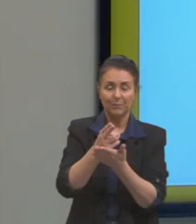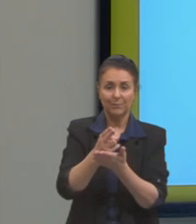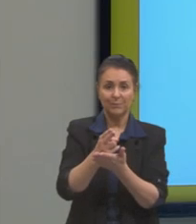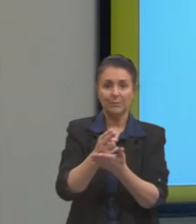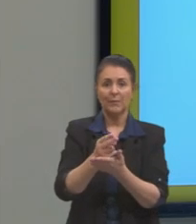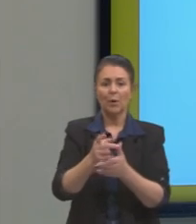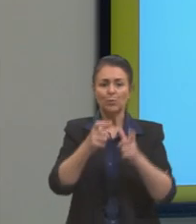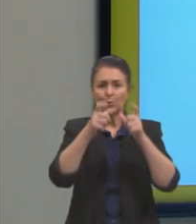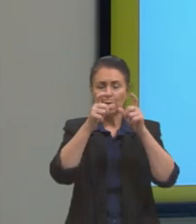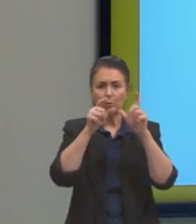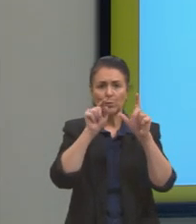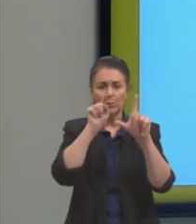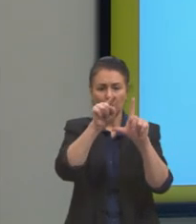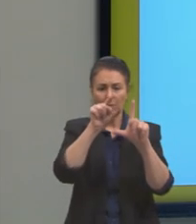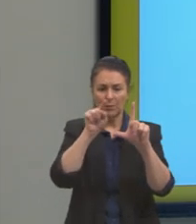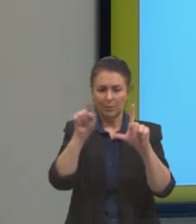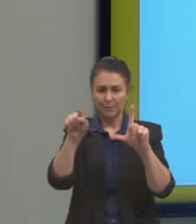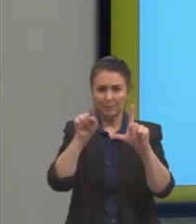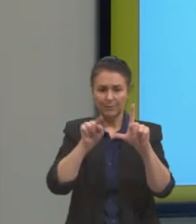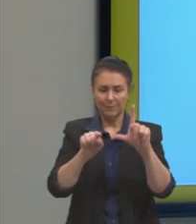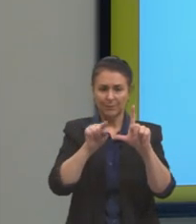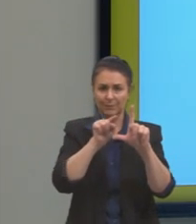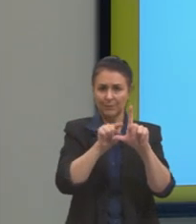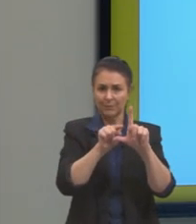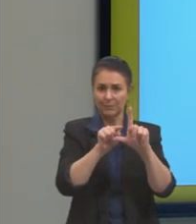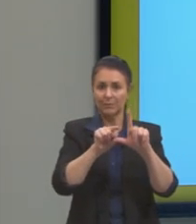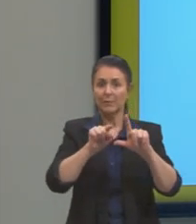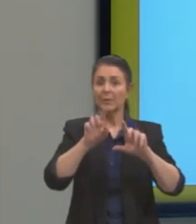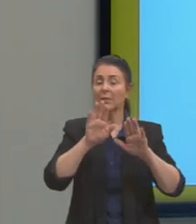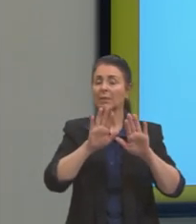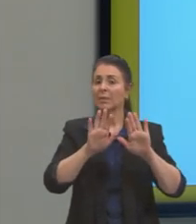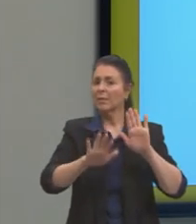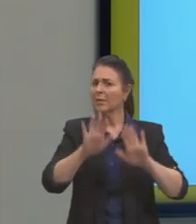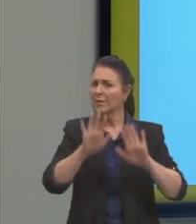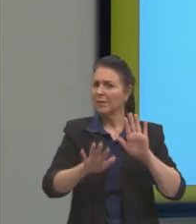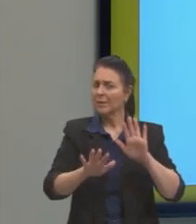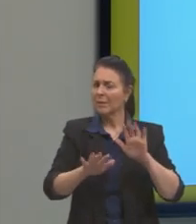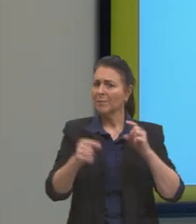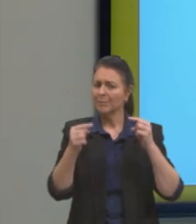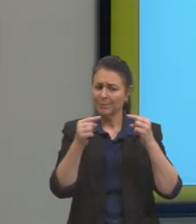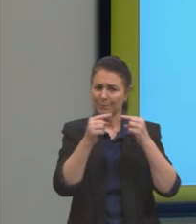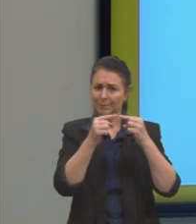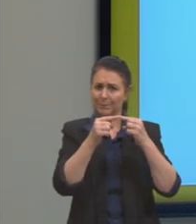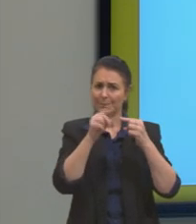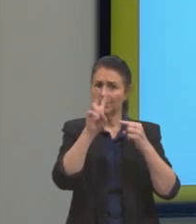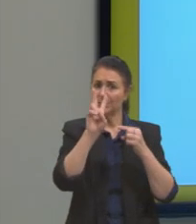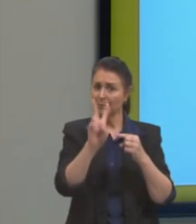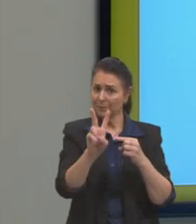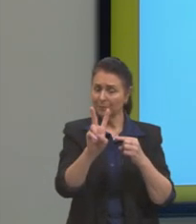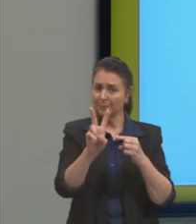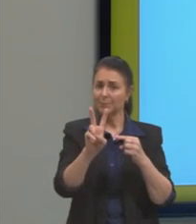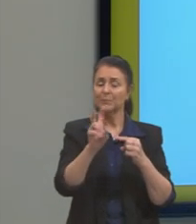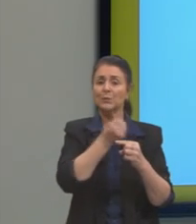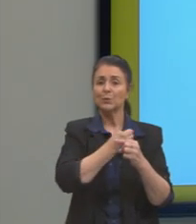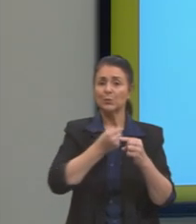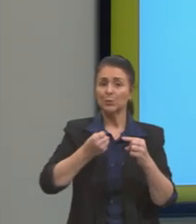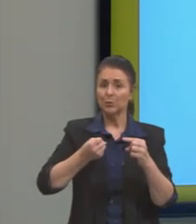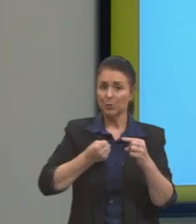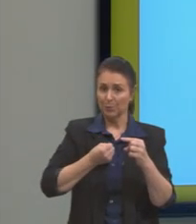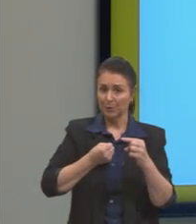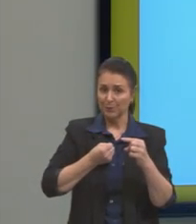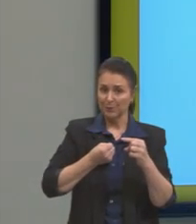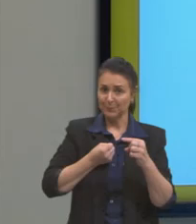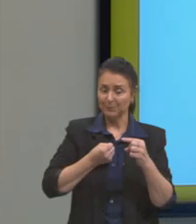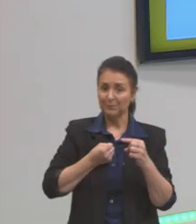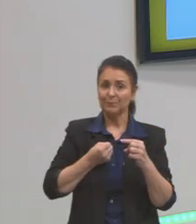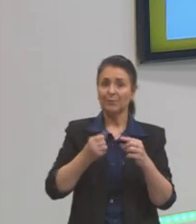as localizações dos pontos dependem da combinação de dois números reais, ou seja, duas coordenadas. Quando